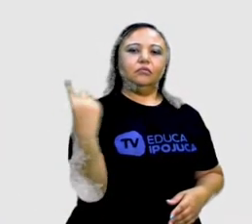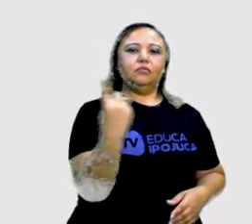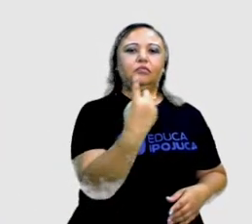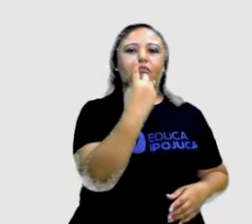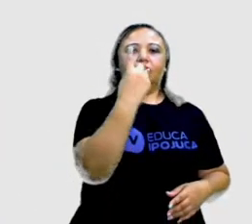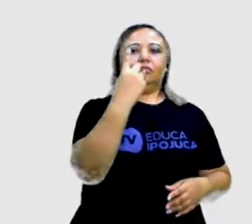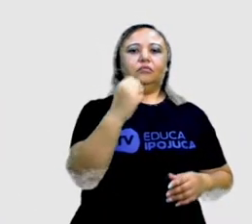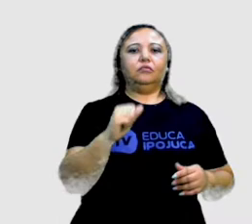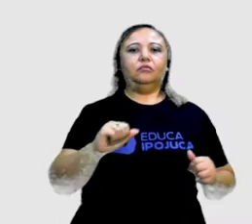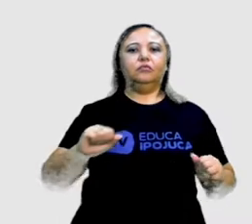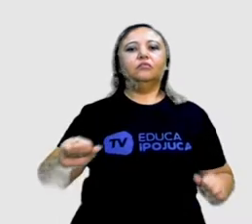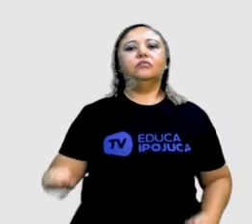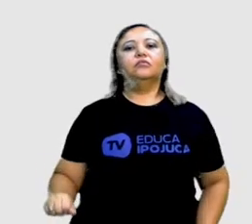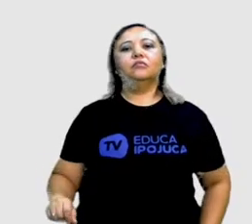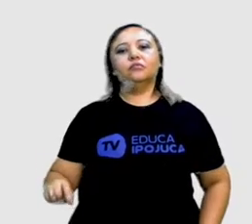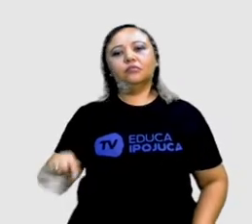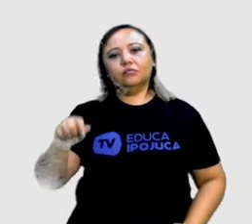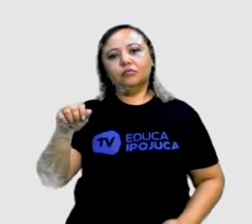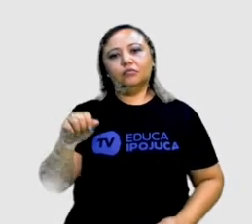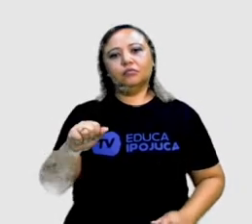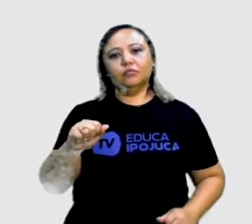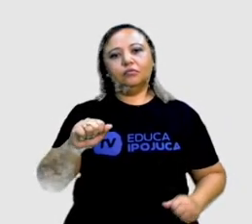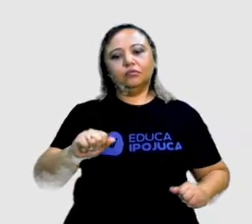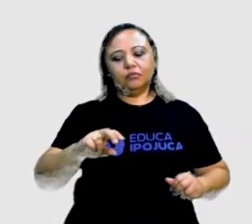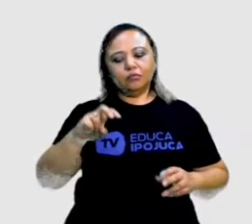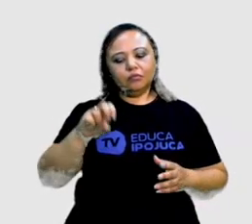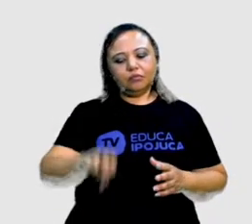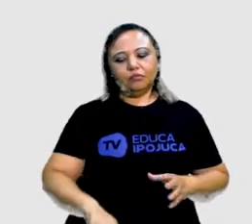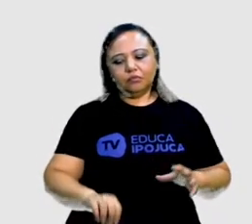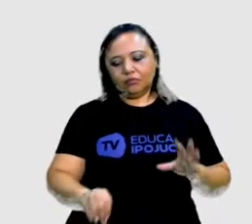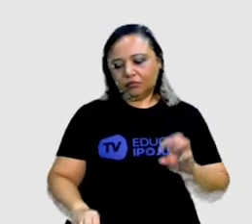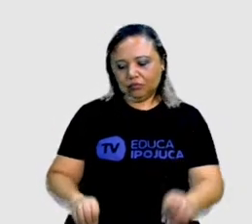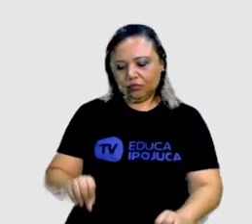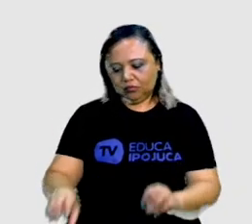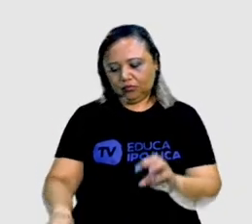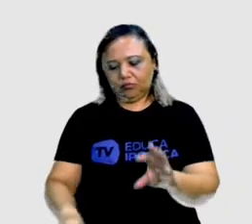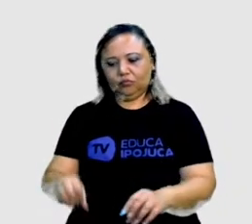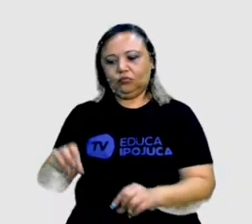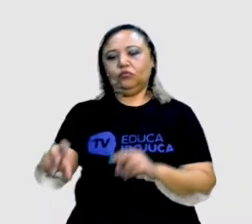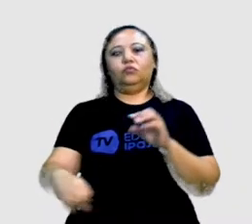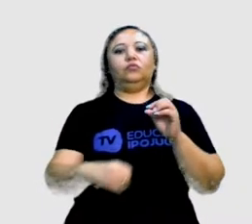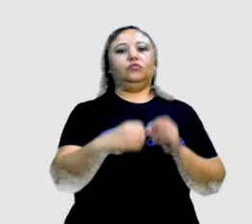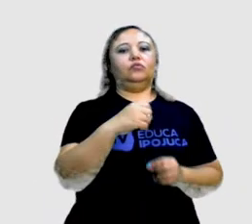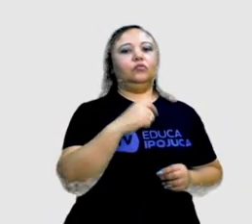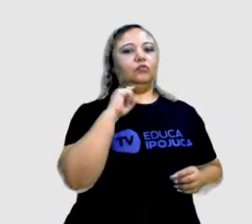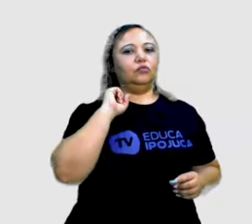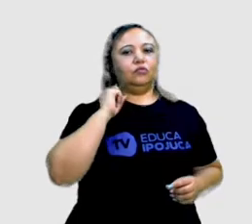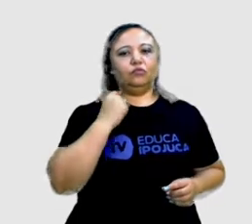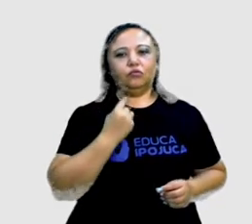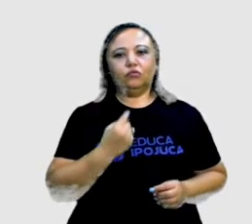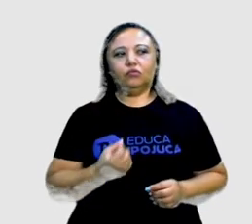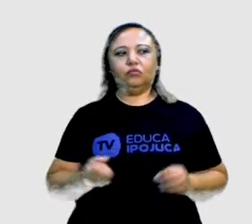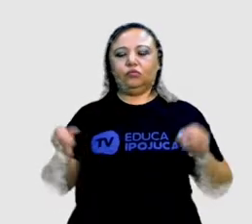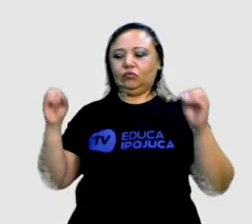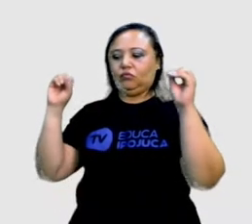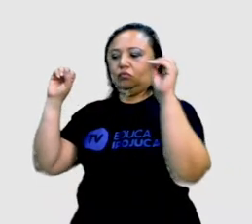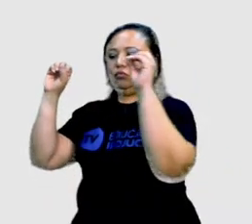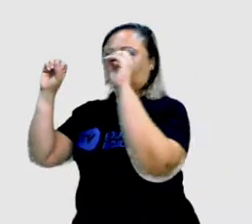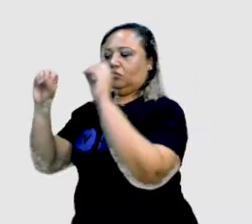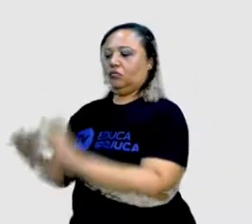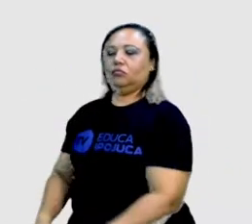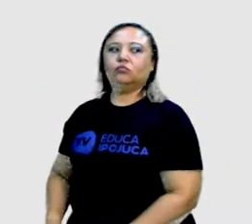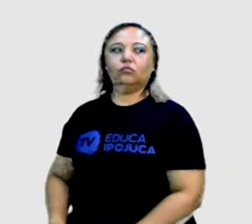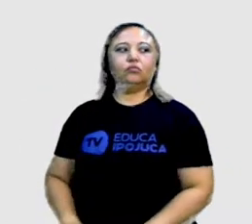brusco. Abaixa-se, pega todo o lixo do chão. Vai até a lixeira dizendo em tom